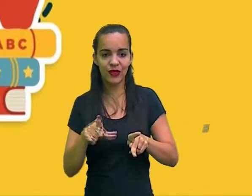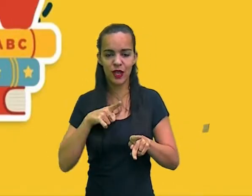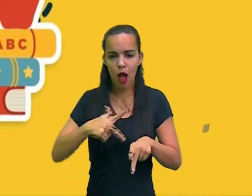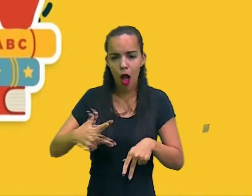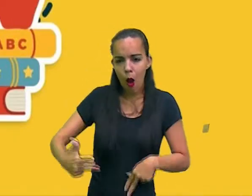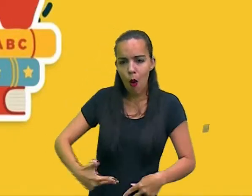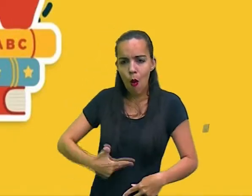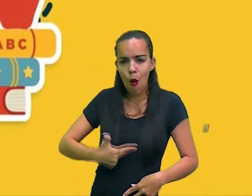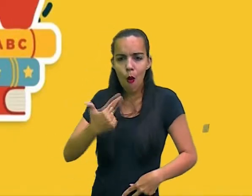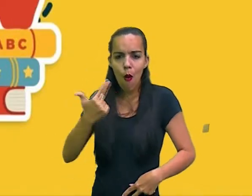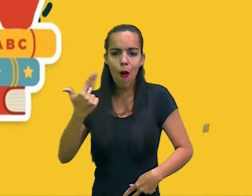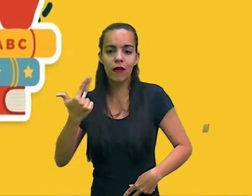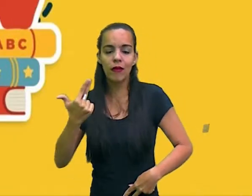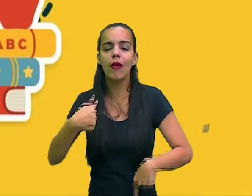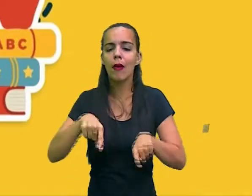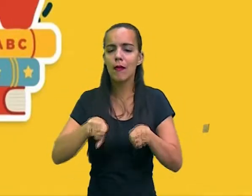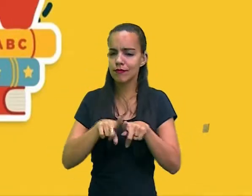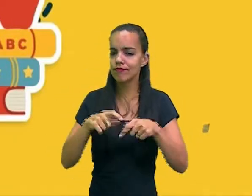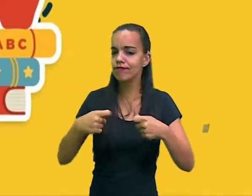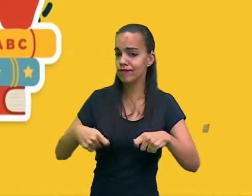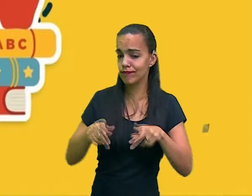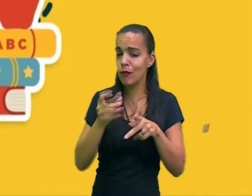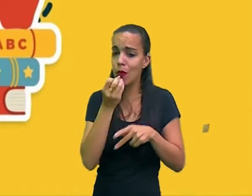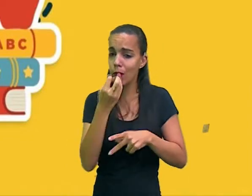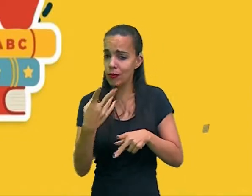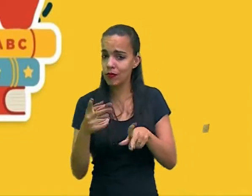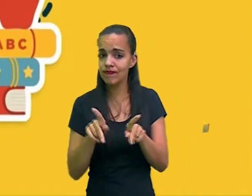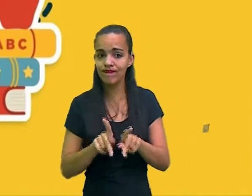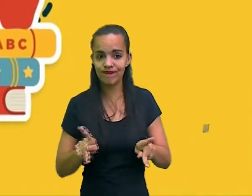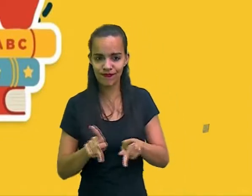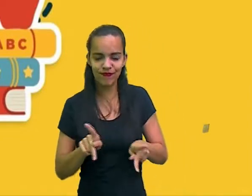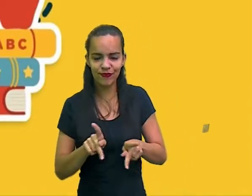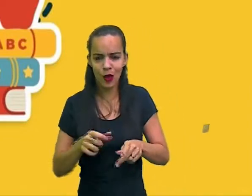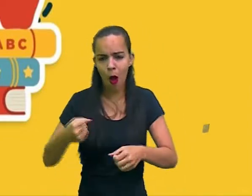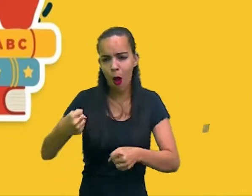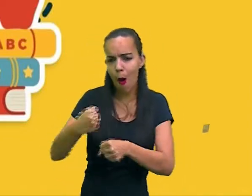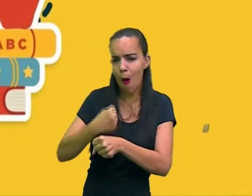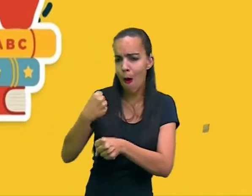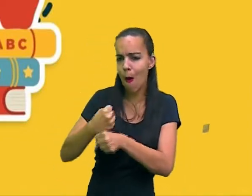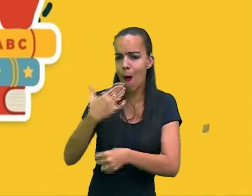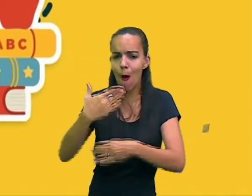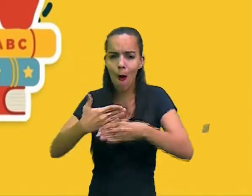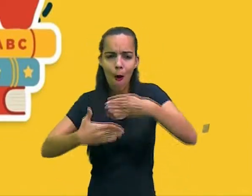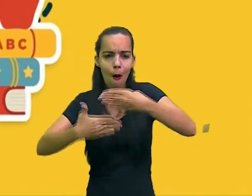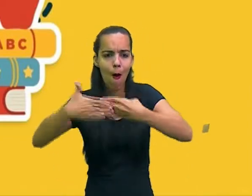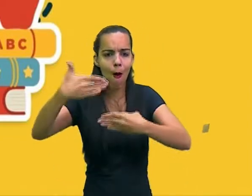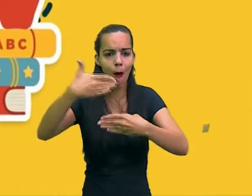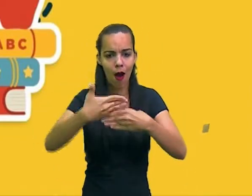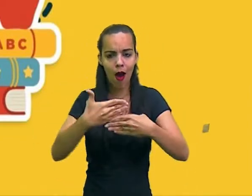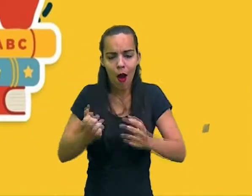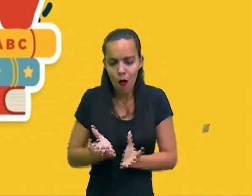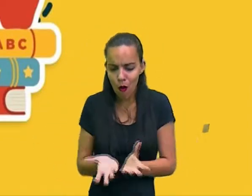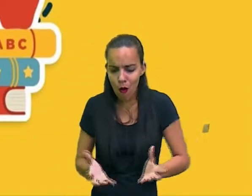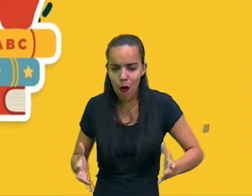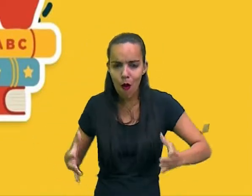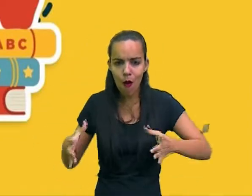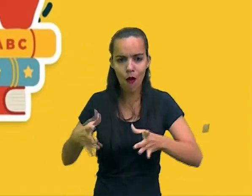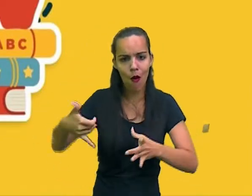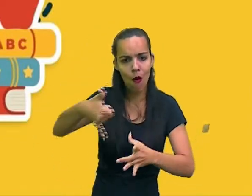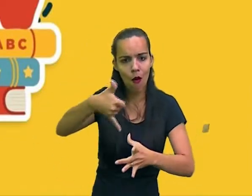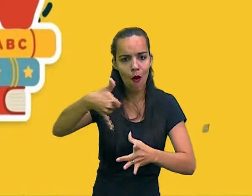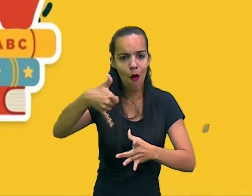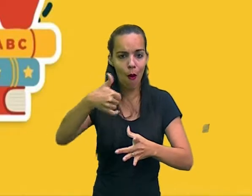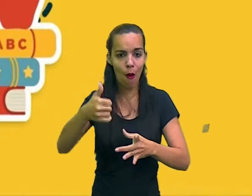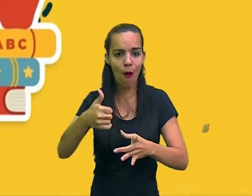cirurgia, um bom professor. No tijolo, na olaria, no arranque do